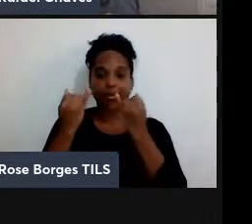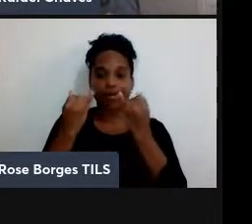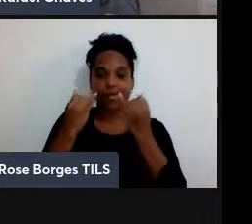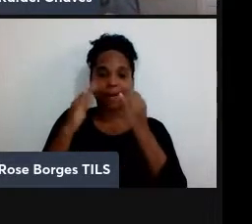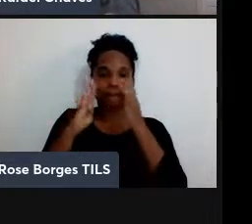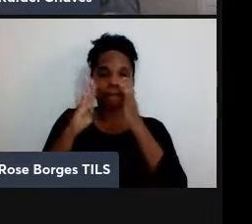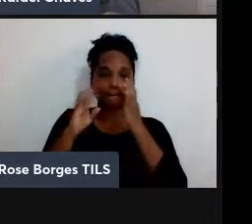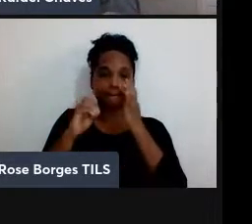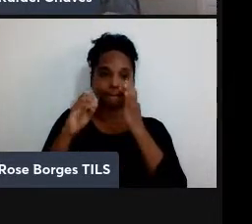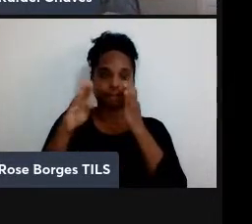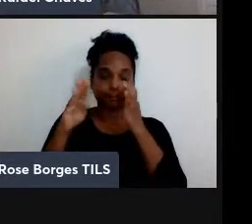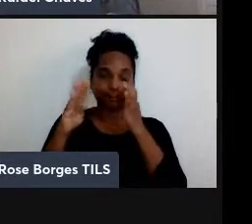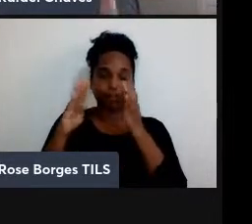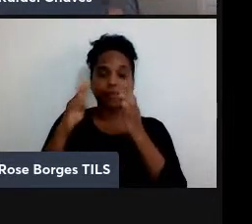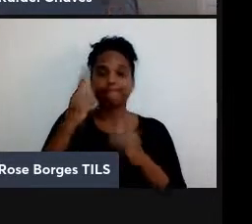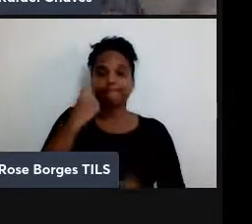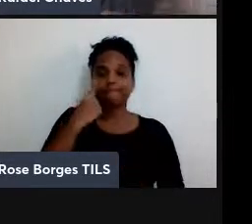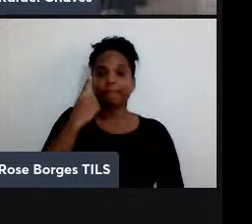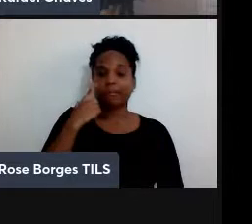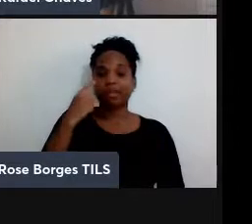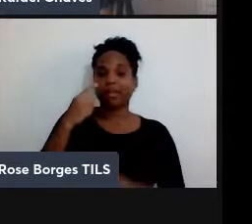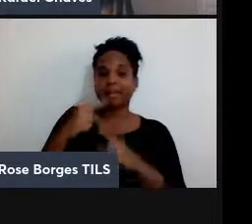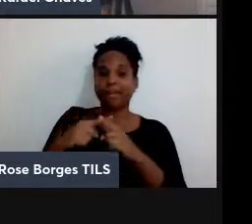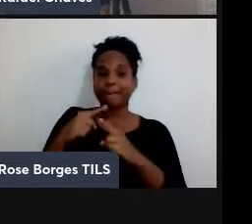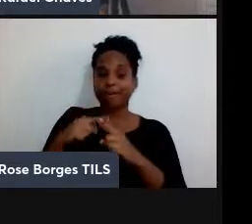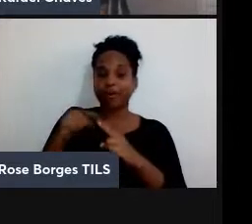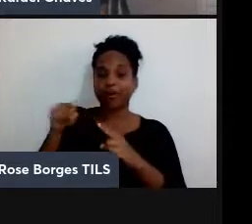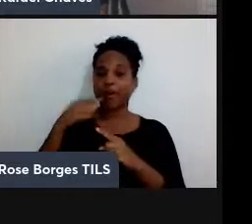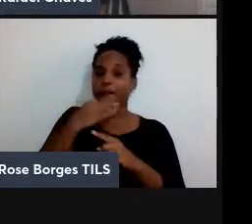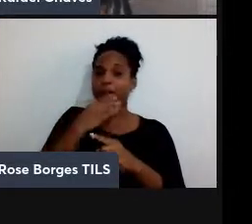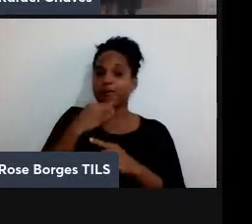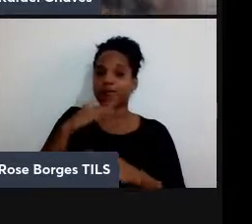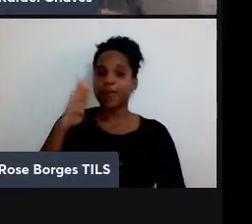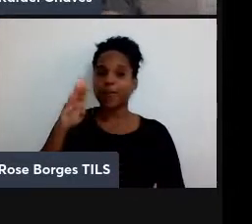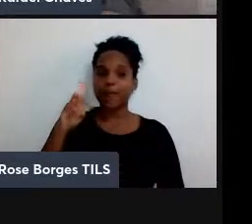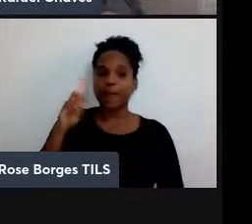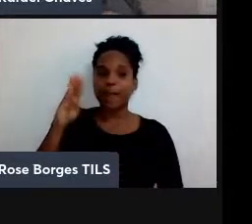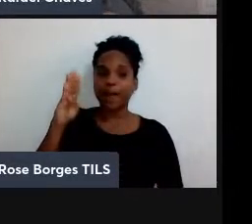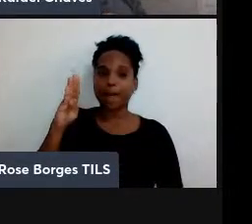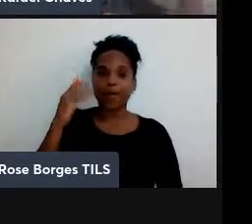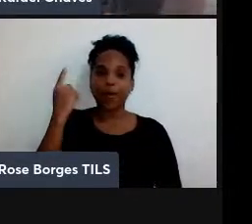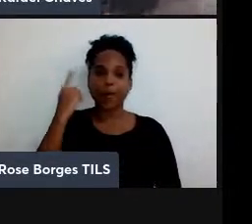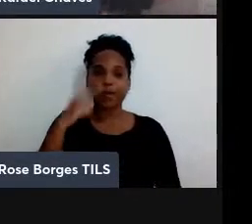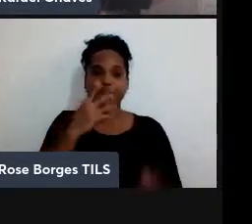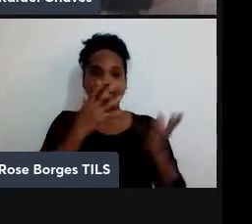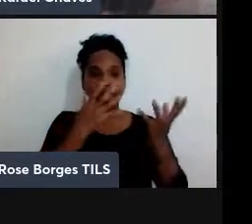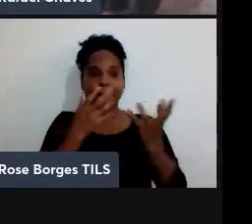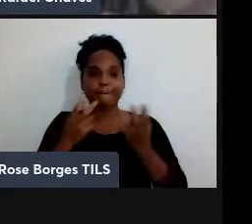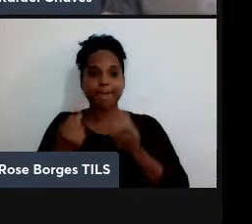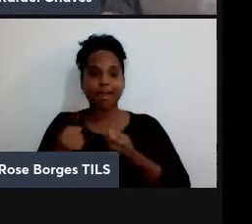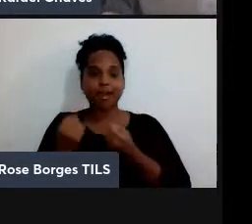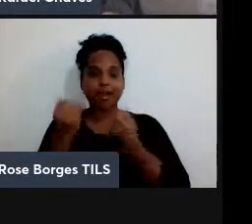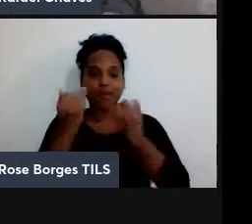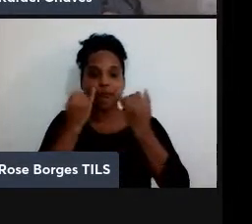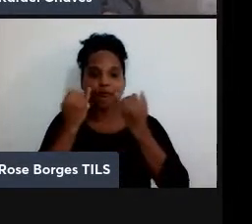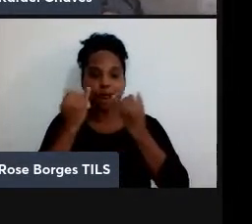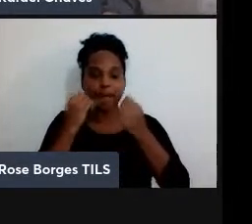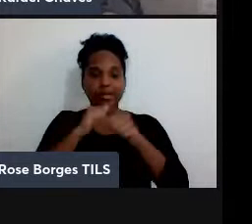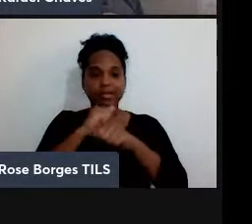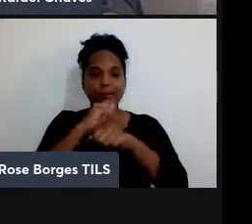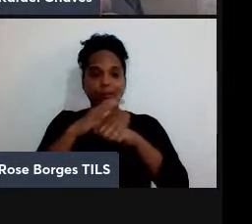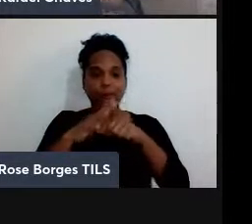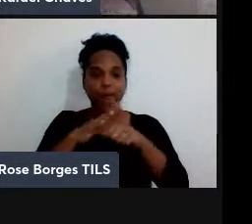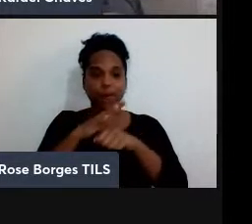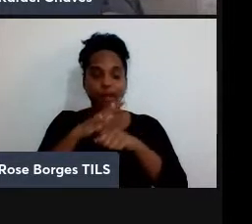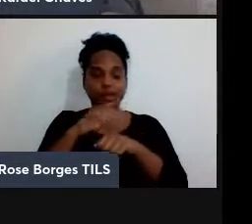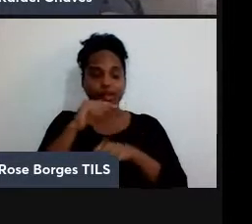gente vai ver agora o porquê. O Bob, então, lá do outro lado, ele consegue recuperar essa informação quântica que originalmente estava lá no laboratório